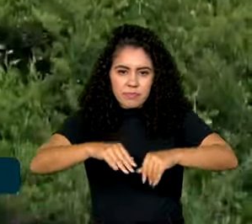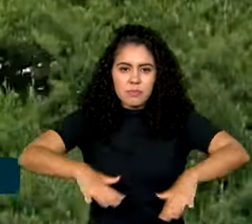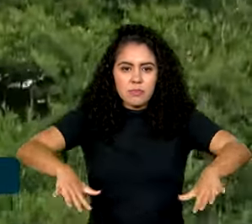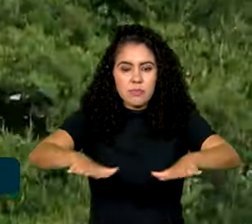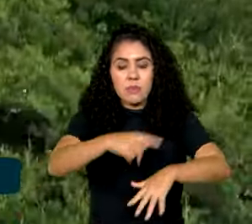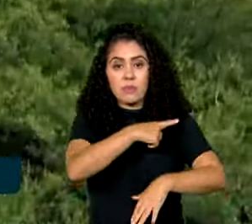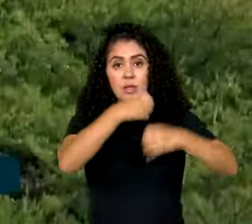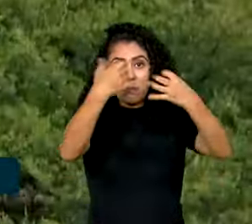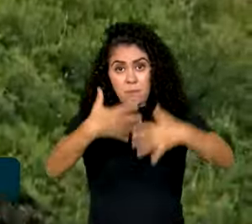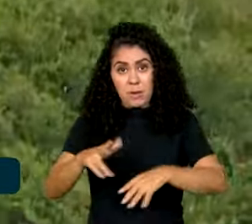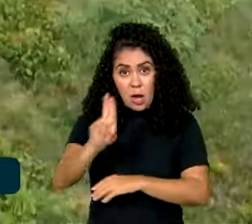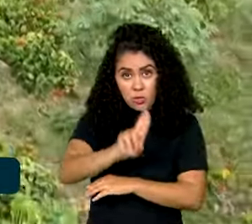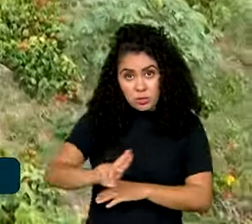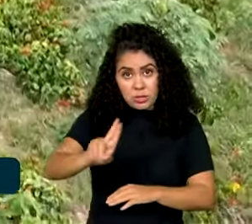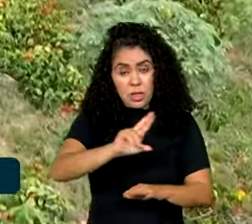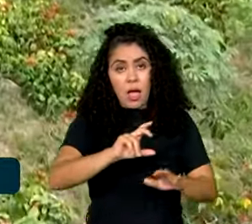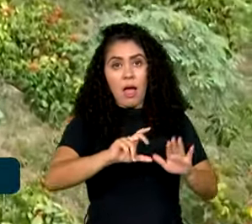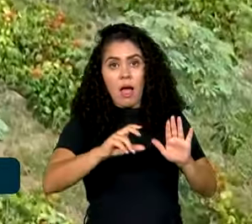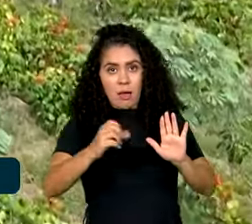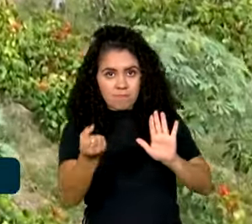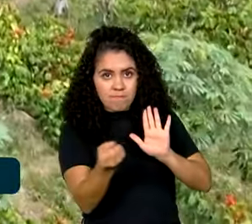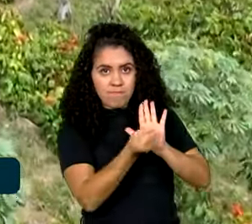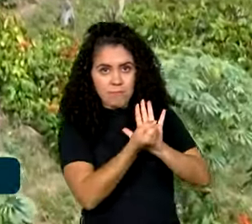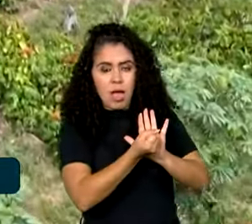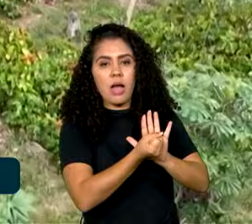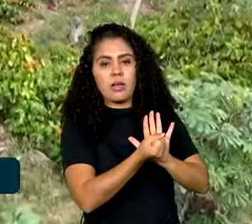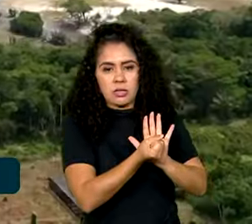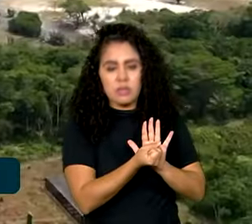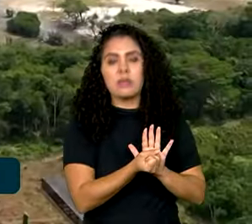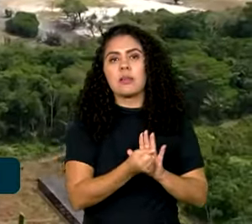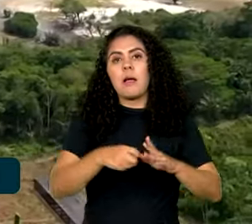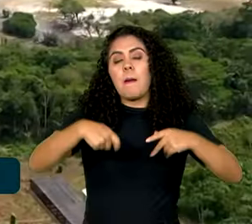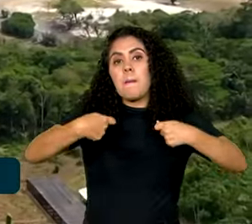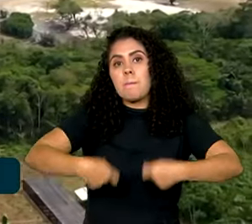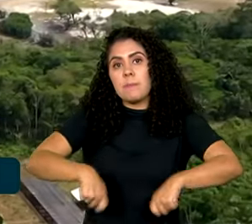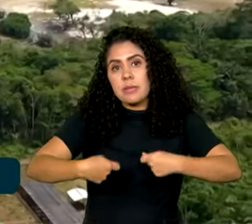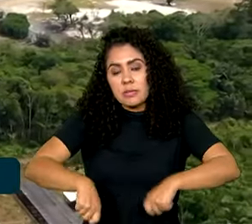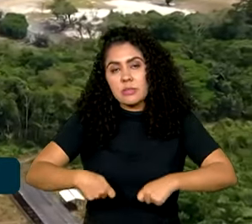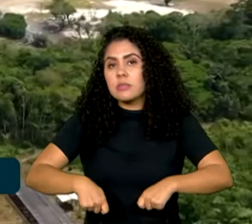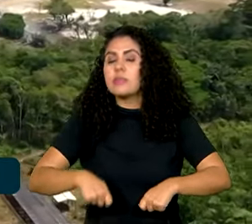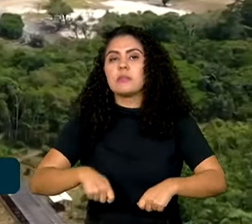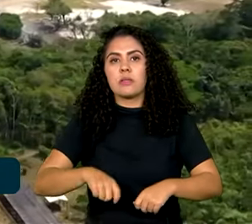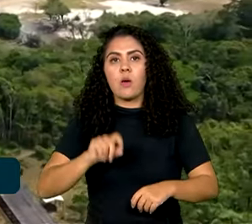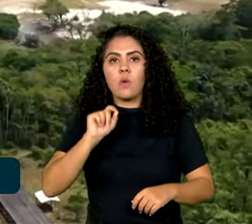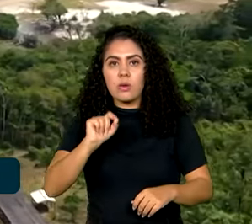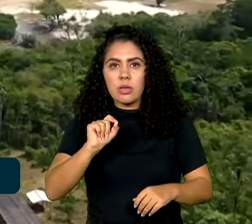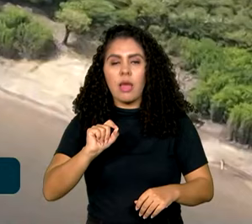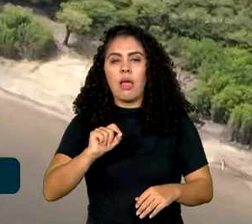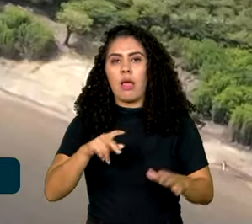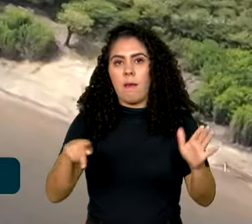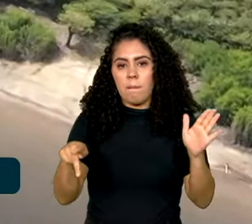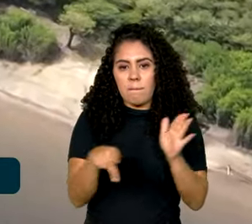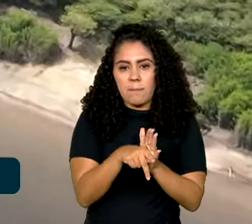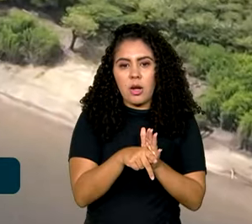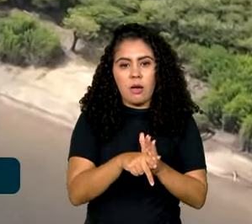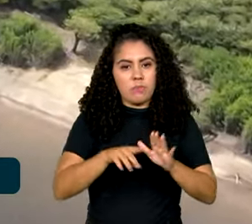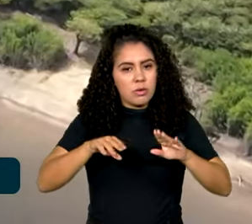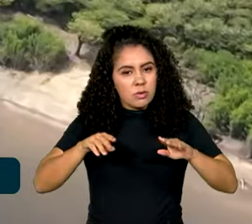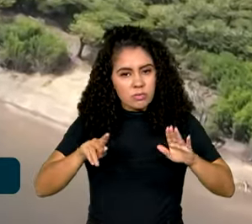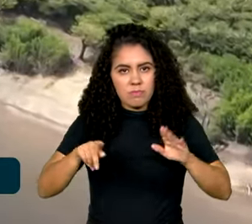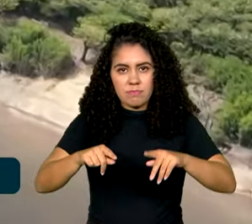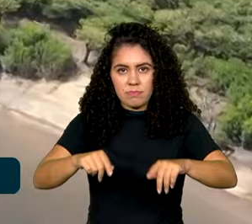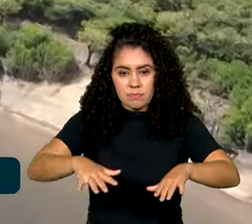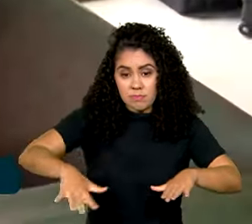usar o selo, a atividade ou empreendimento deve necessariamente ser manejado exclusivamente